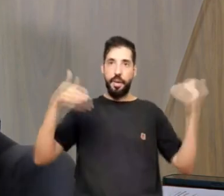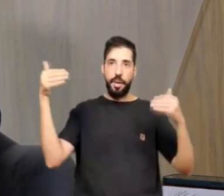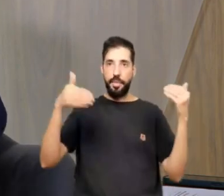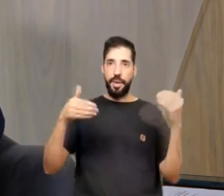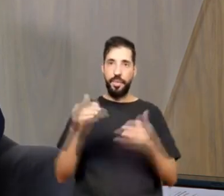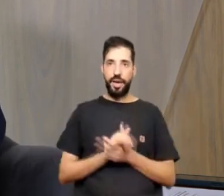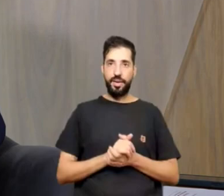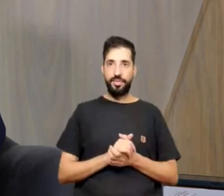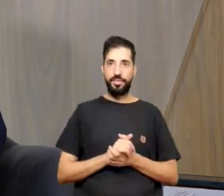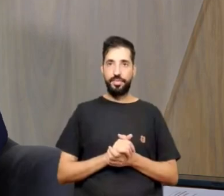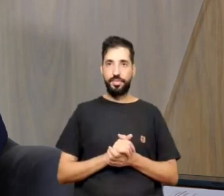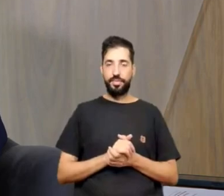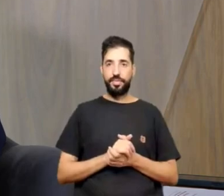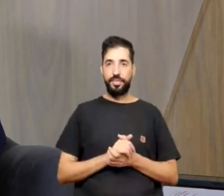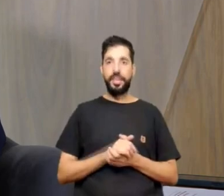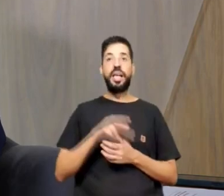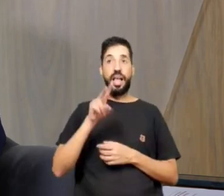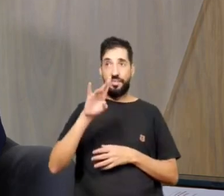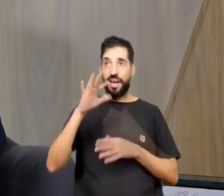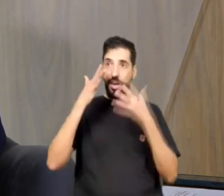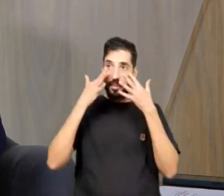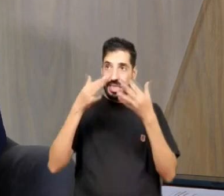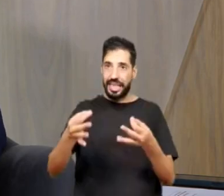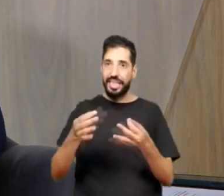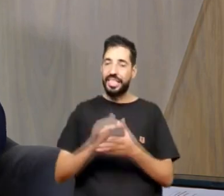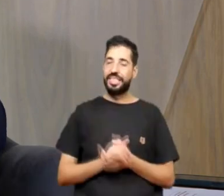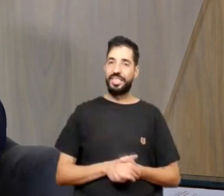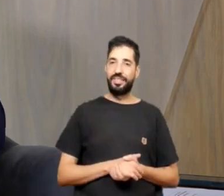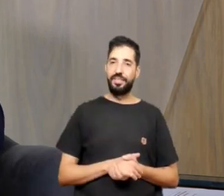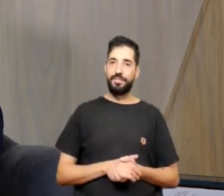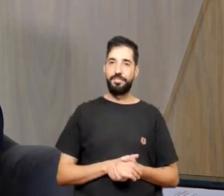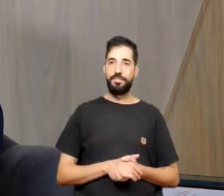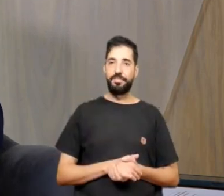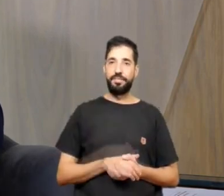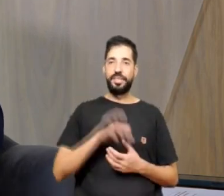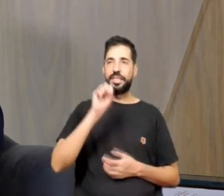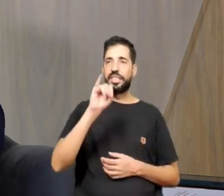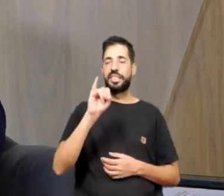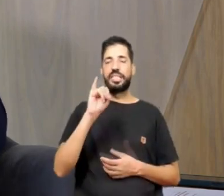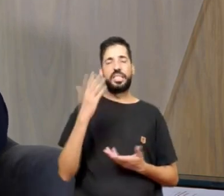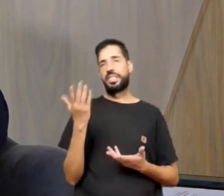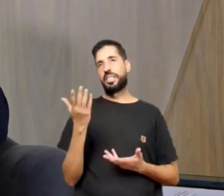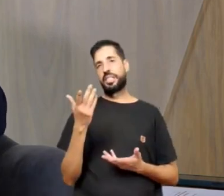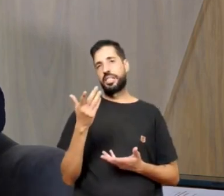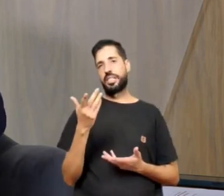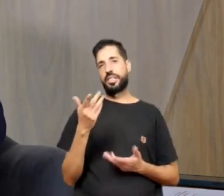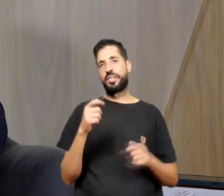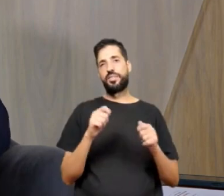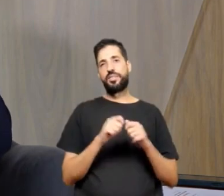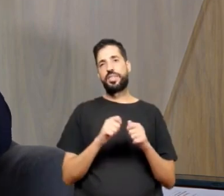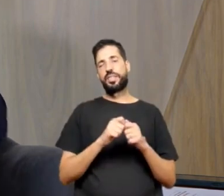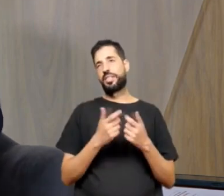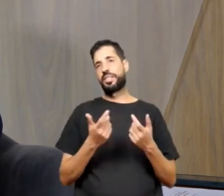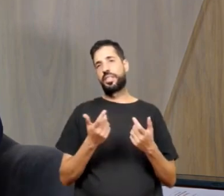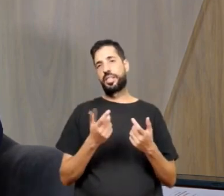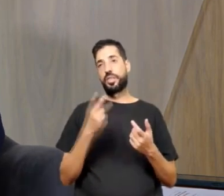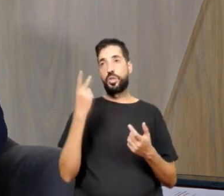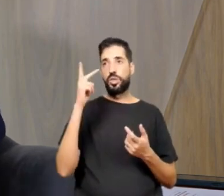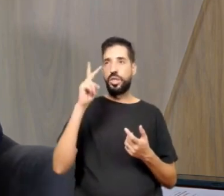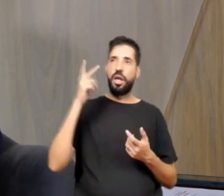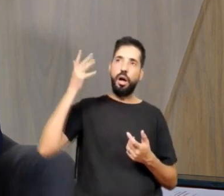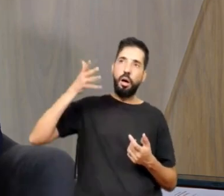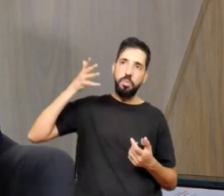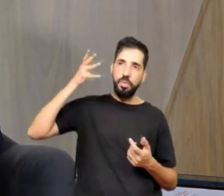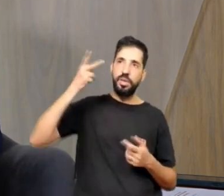ela presta atenção, entendeu? Então, porque se você vir aquela coisa, se a sua fala, se o seu vídeo